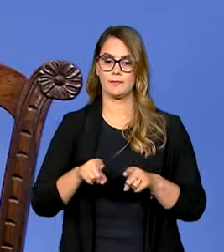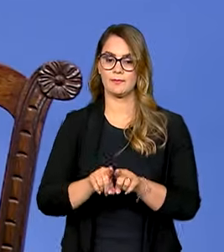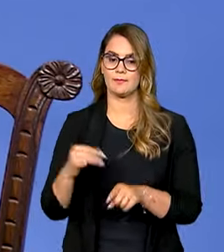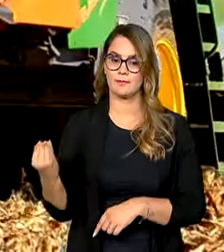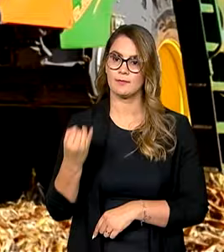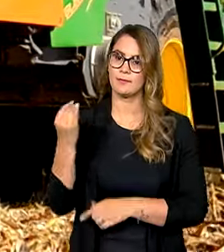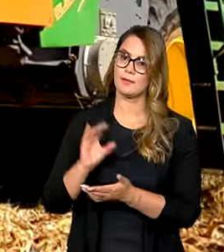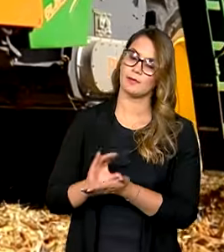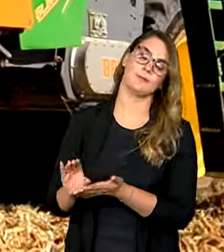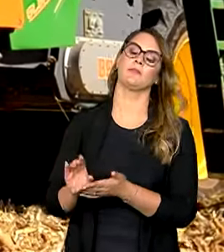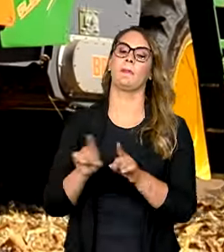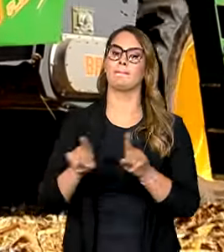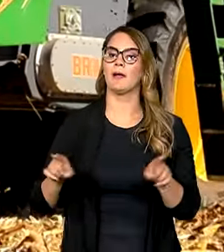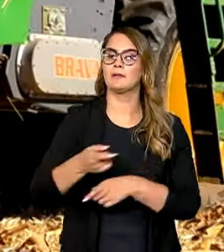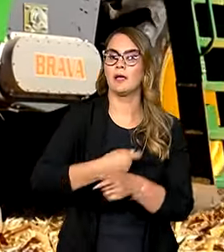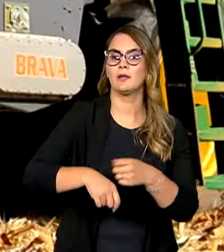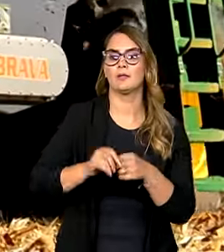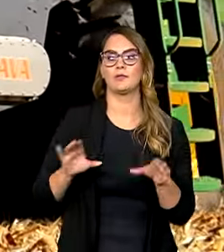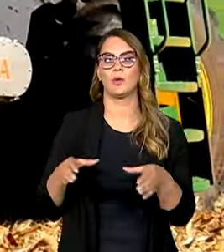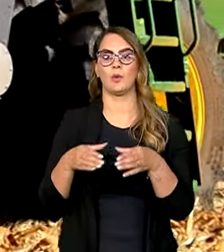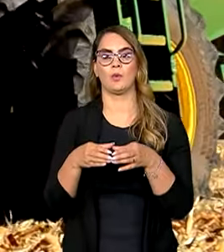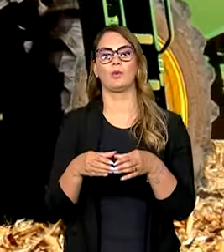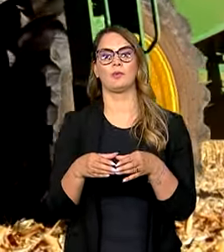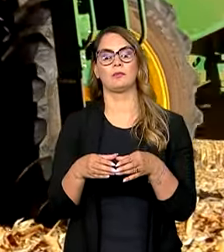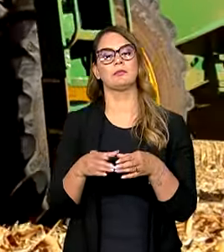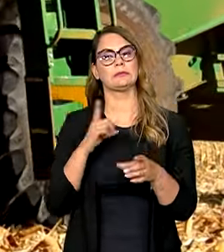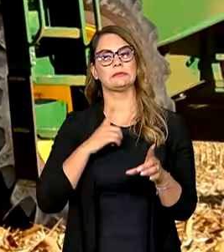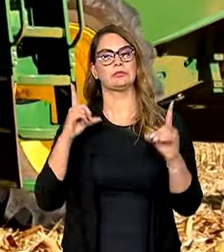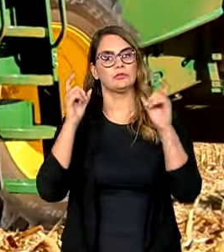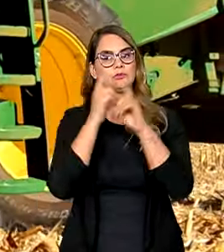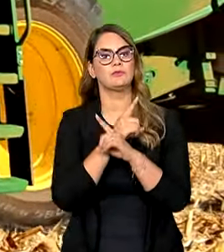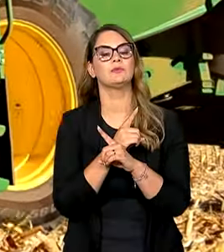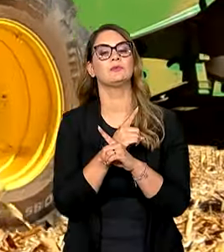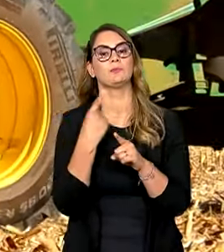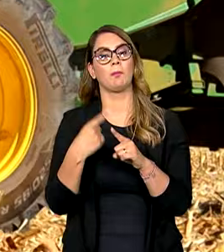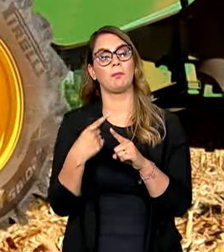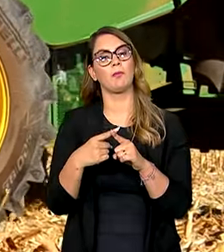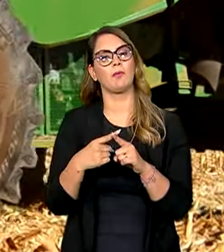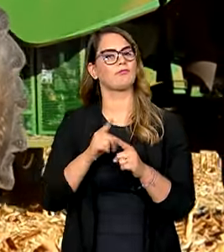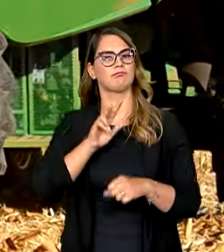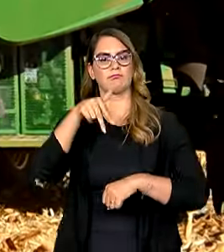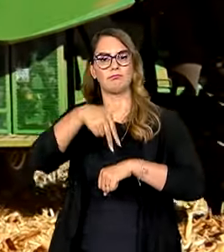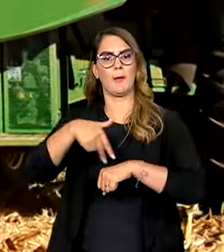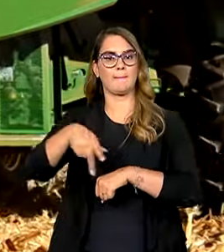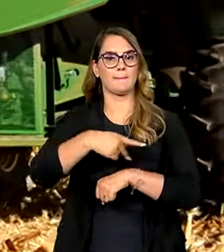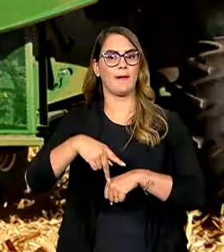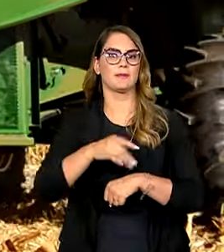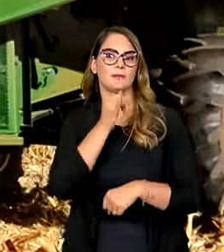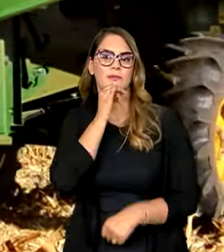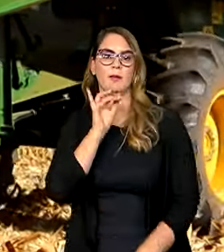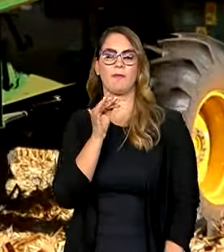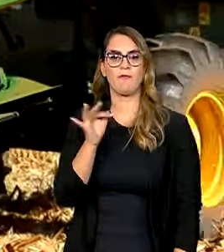termos de investimento. Mas a negociação com o bloco europeu encontra maior dificuldade pelo protecionismo de países como a